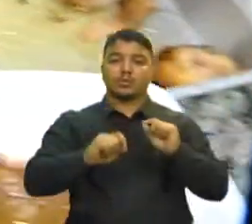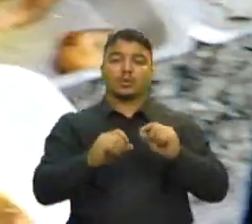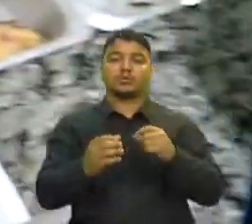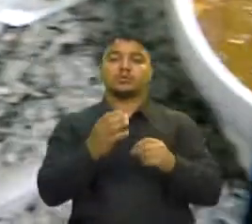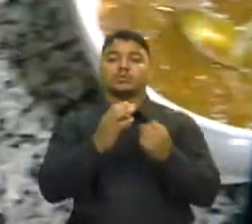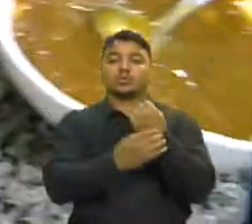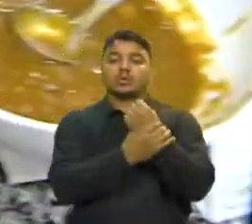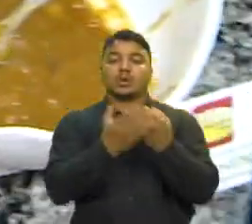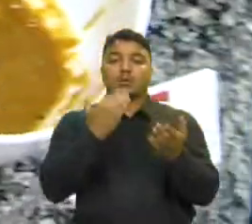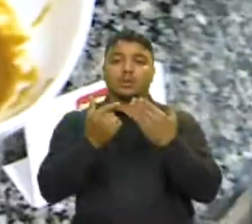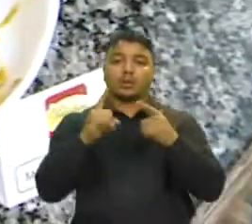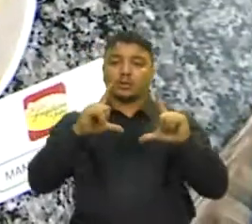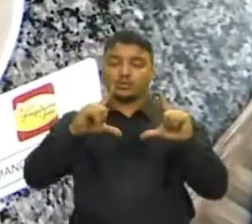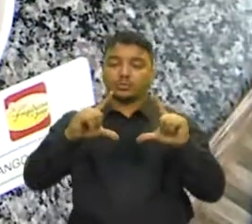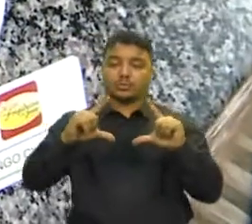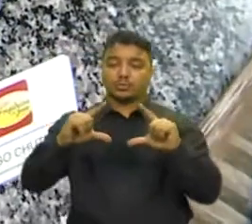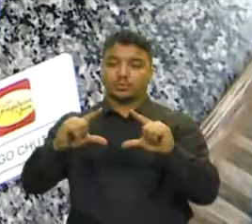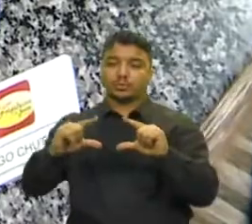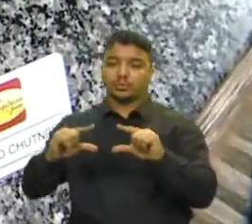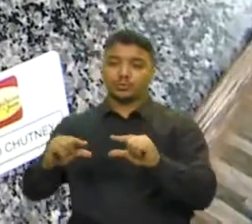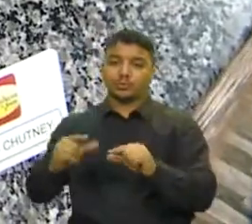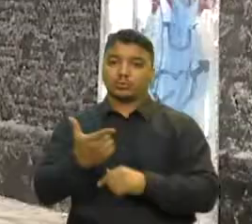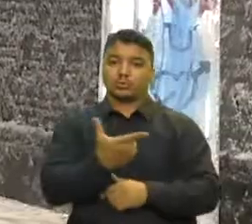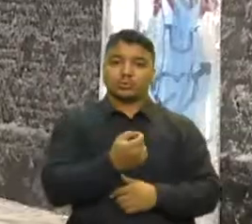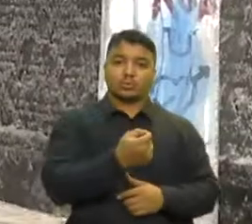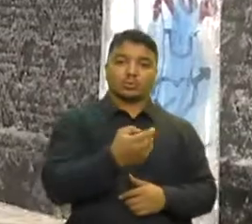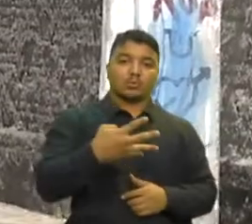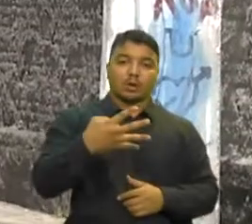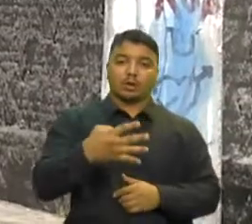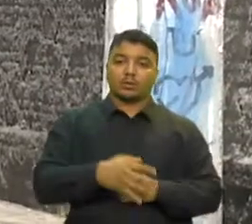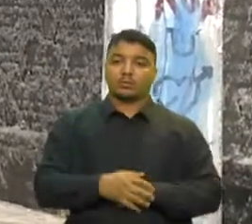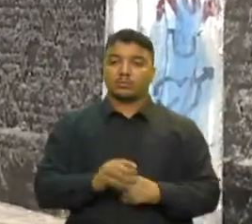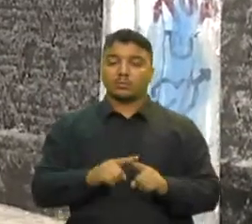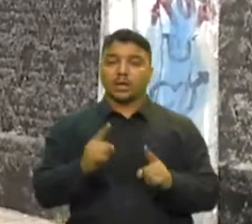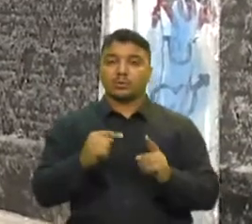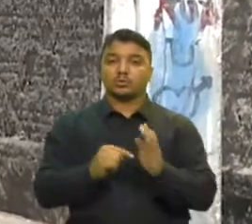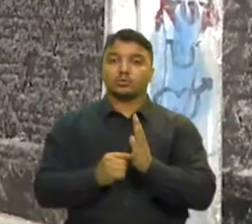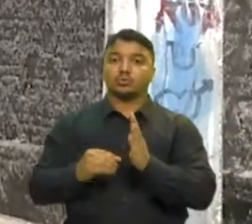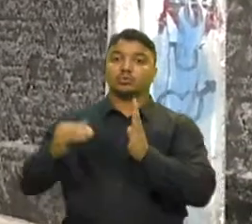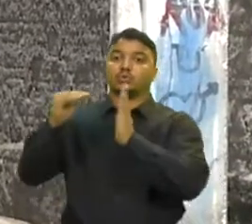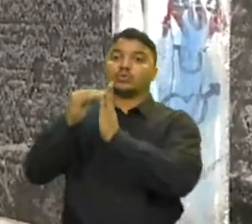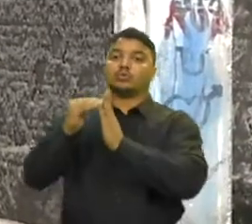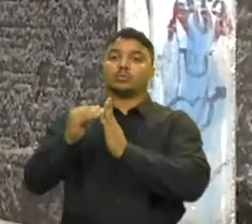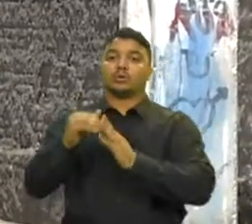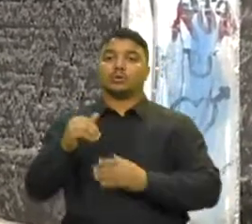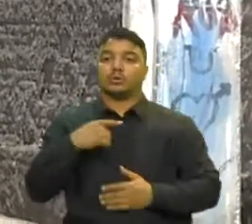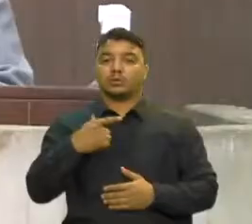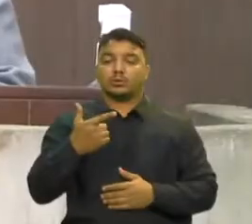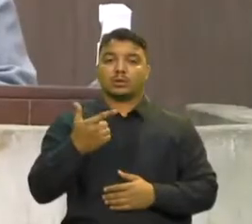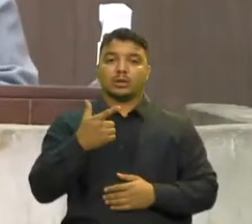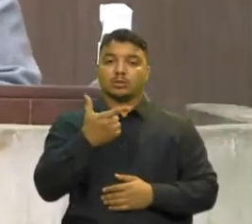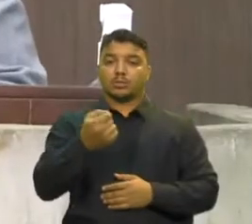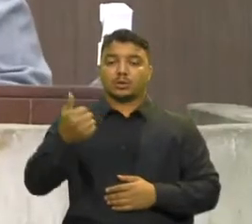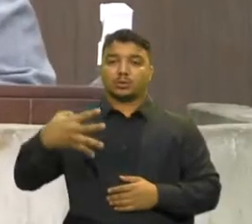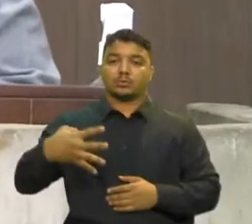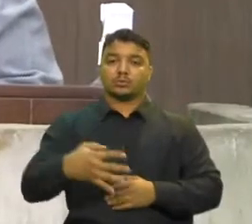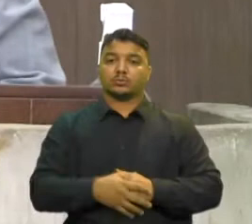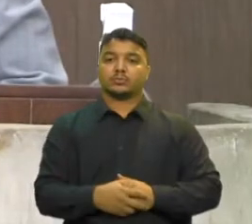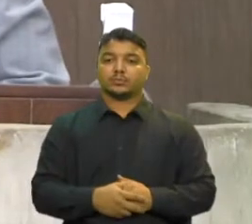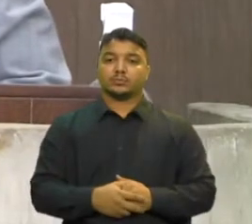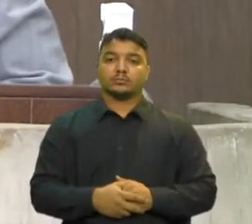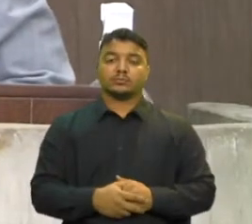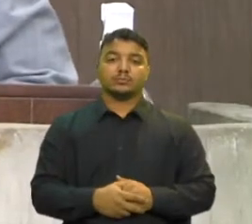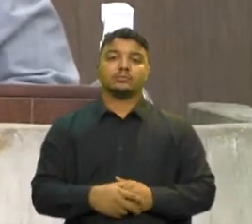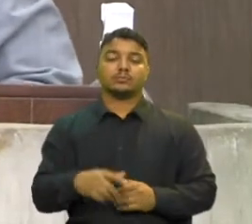alimentar caía no Brasil desde 2004 Mas voltou a subir a partir de 2014 O deputado Sérgio